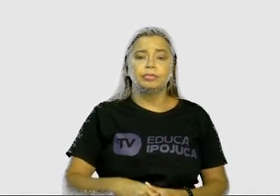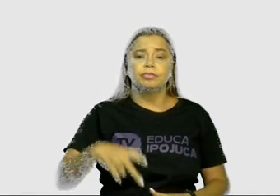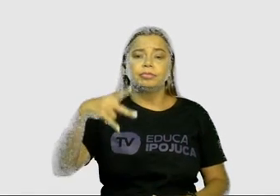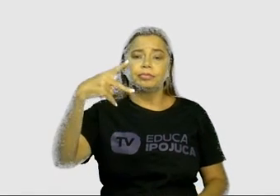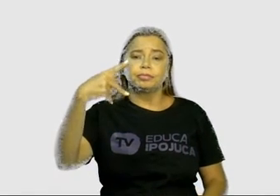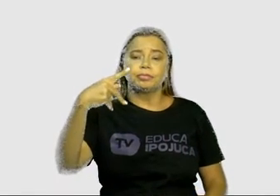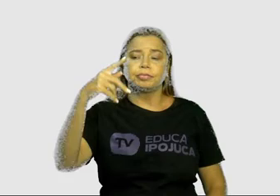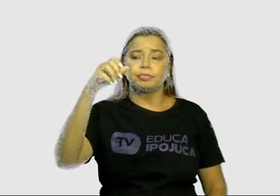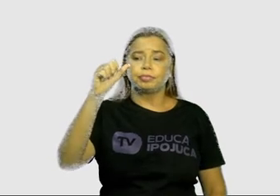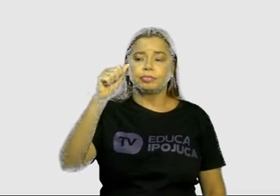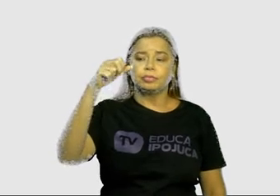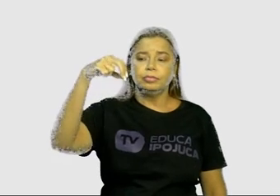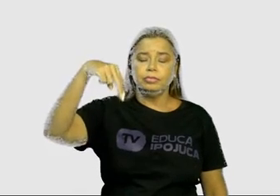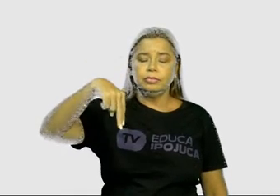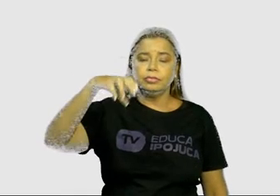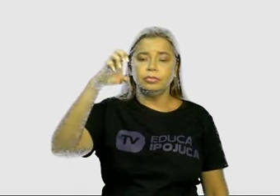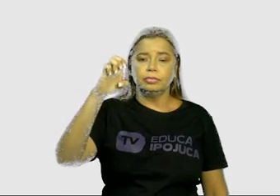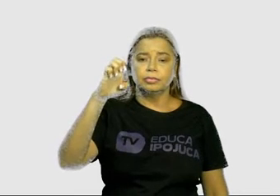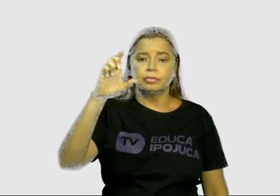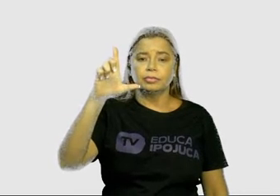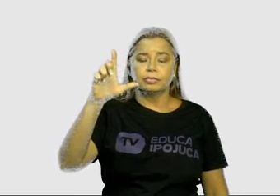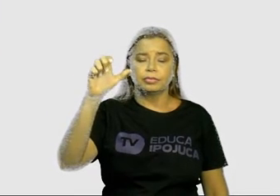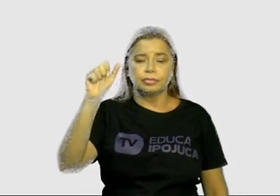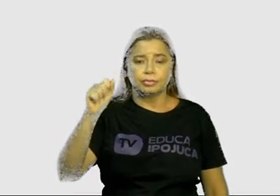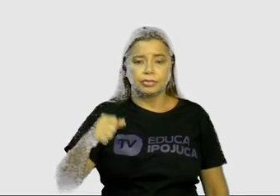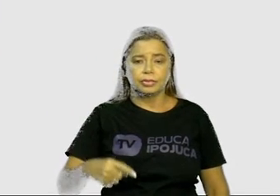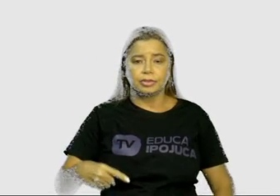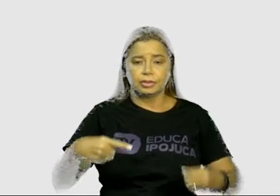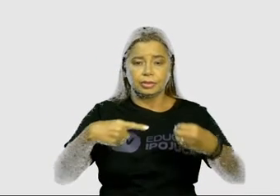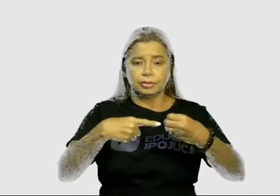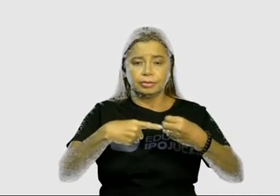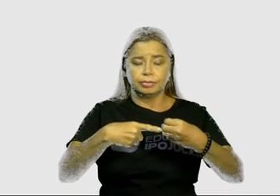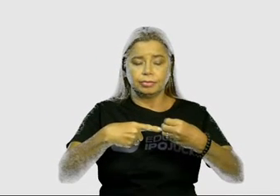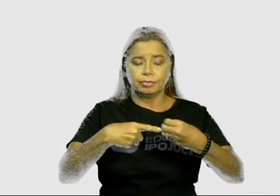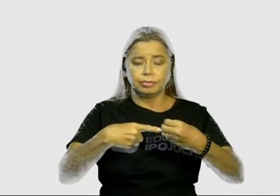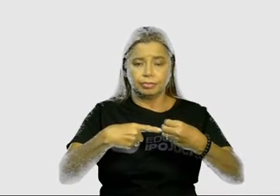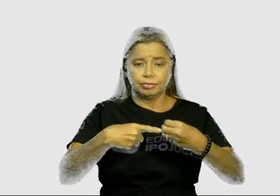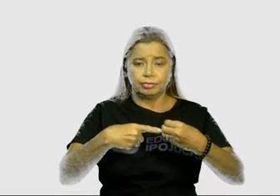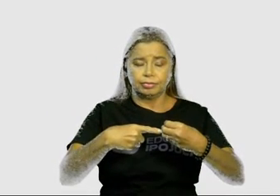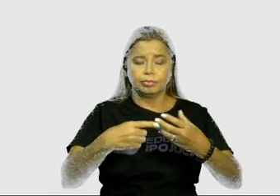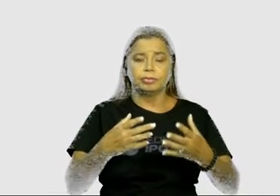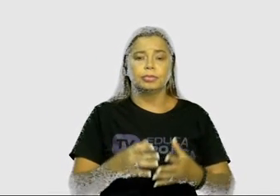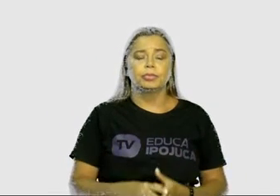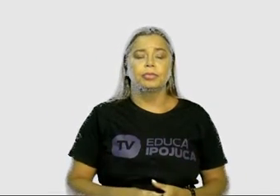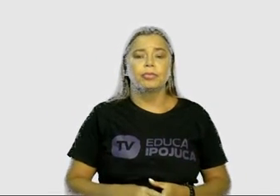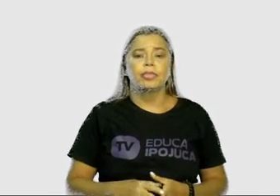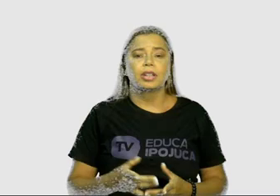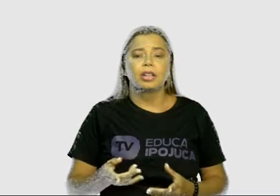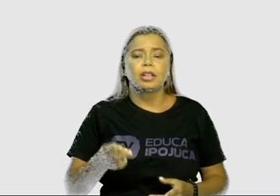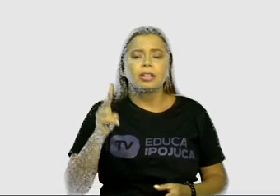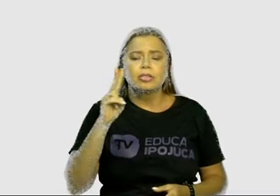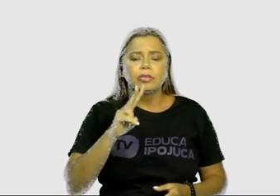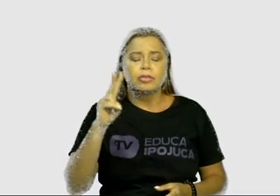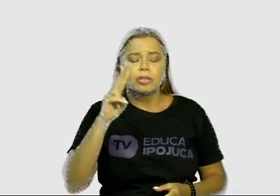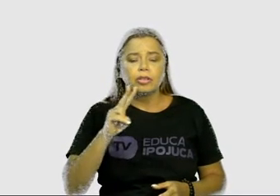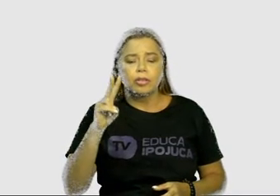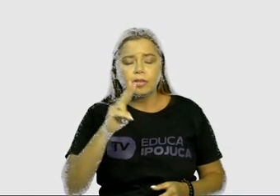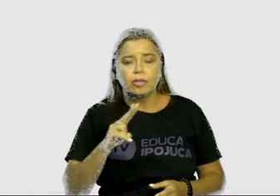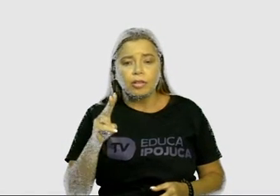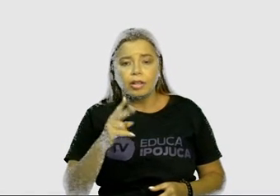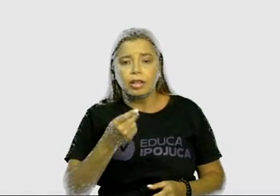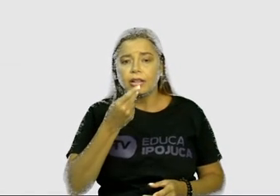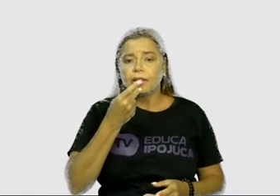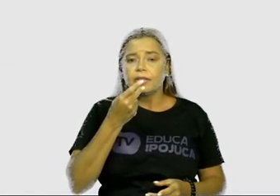Panela. Só que o som de Pan aumenta mais na primeira sílaba por causa do N da segunda